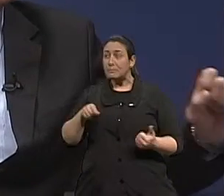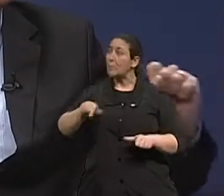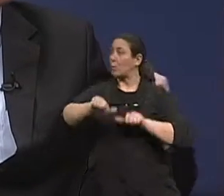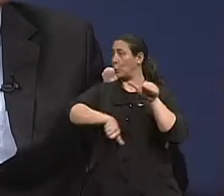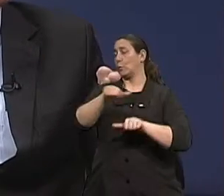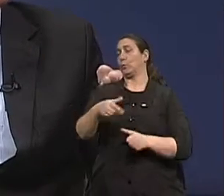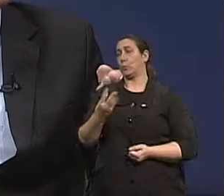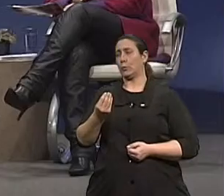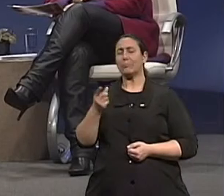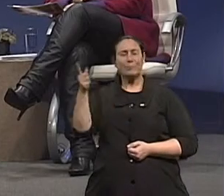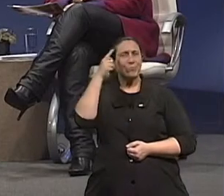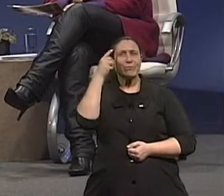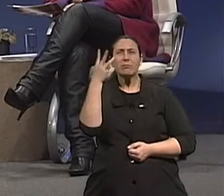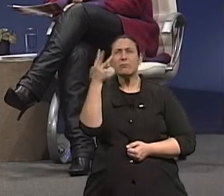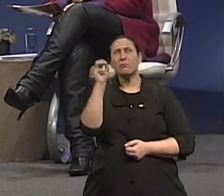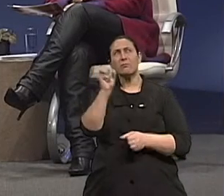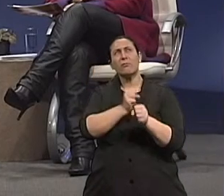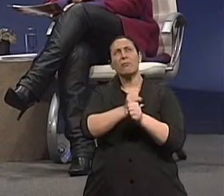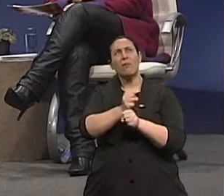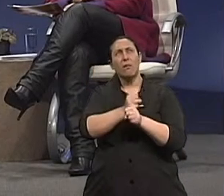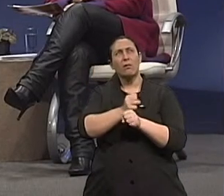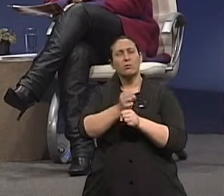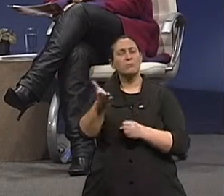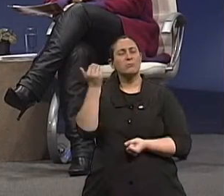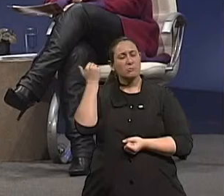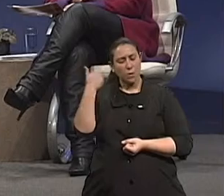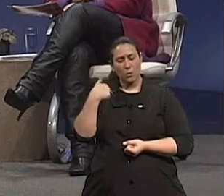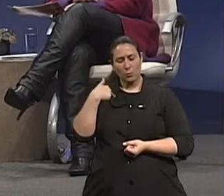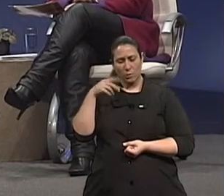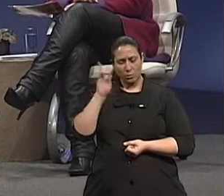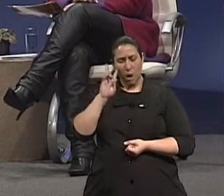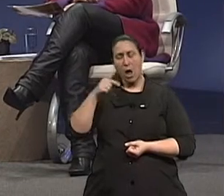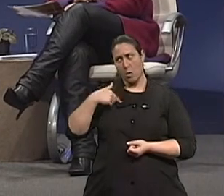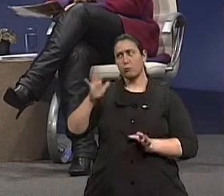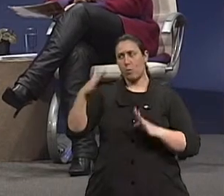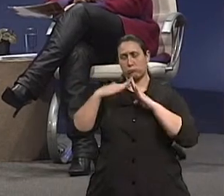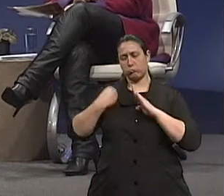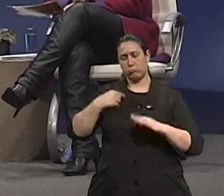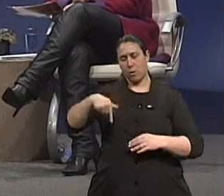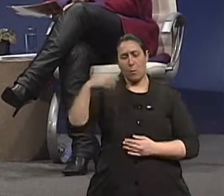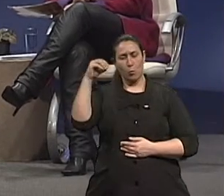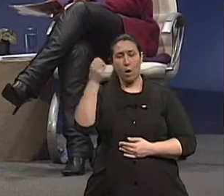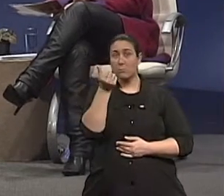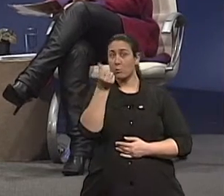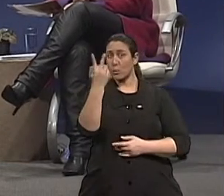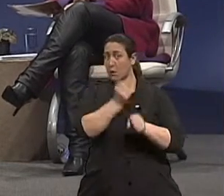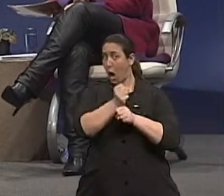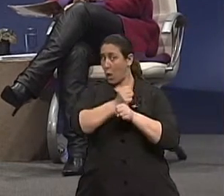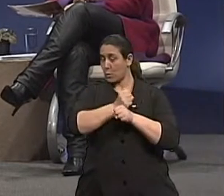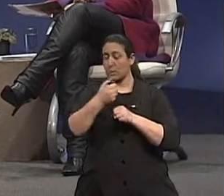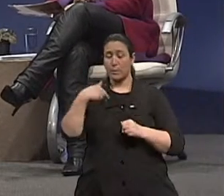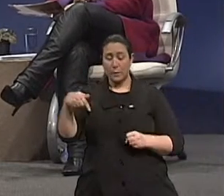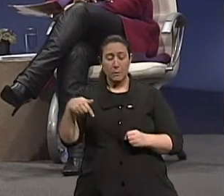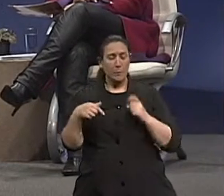há 30 anos atrás, Isabel, ninguém caminhava em Porto Alegre. Eu lembro bem, eu sou porto-alegrenista há 62 anos. Sim, exatamente. Agora, qualquer dia a gente